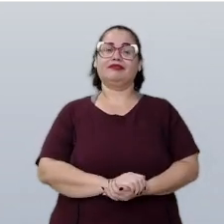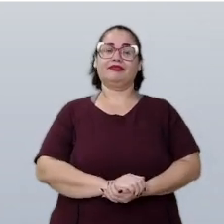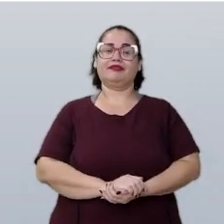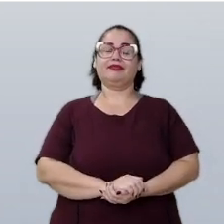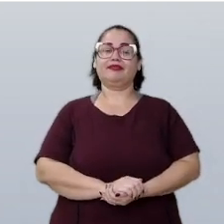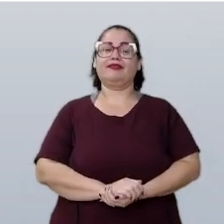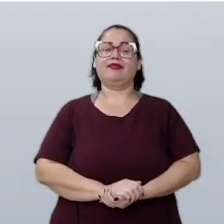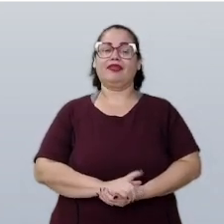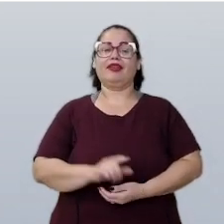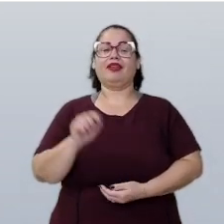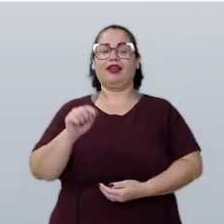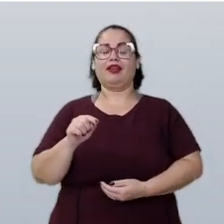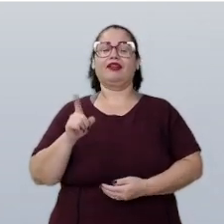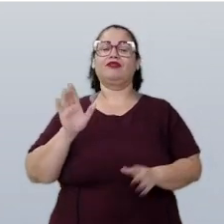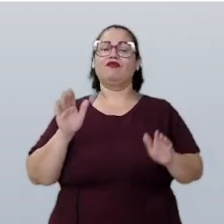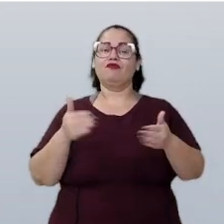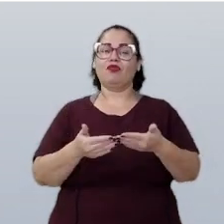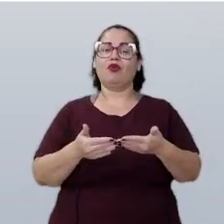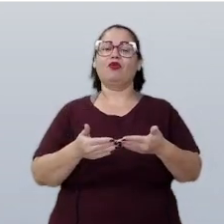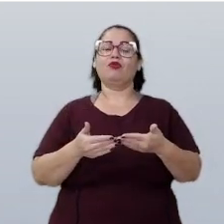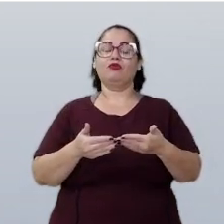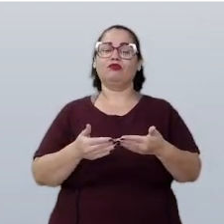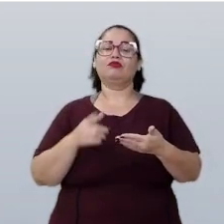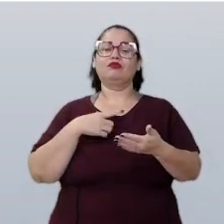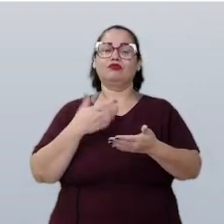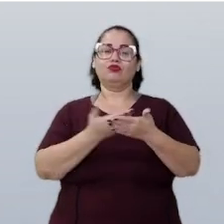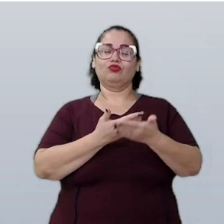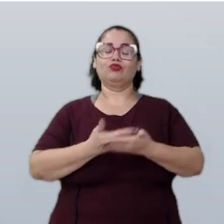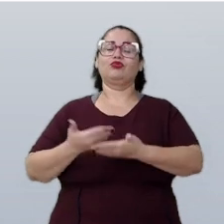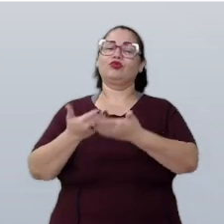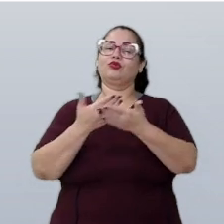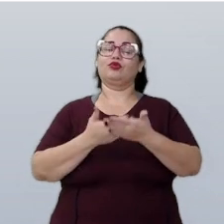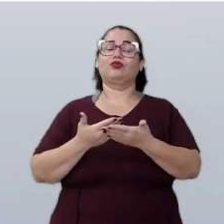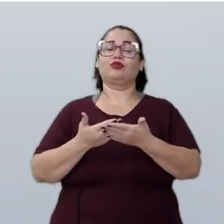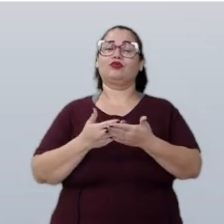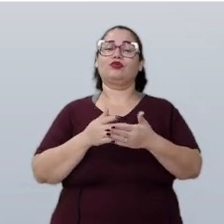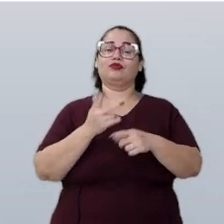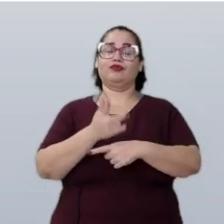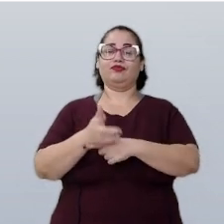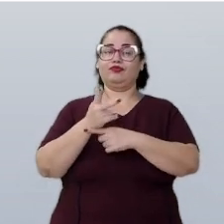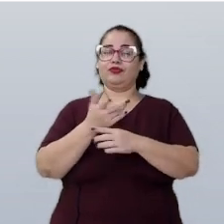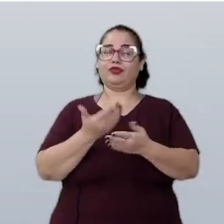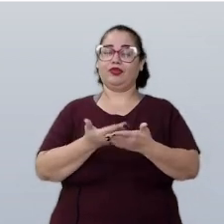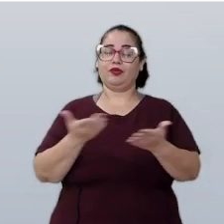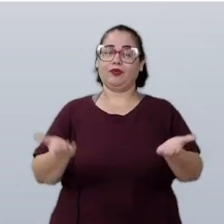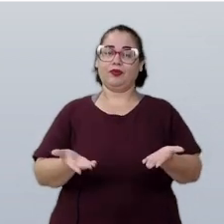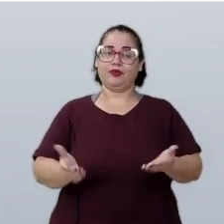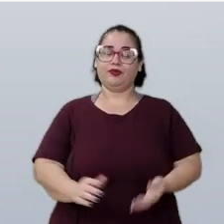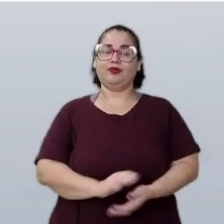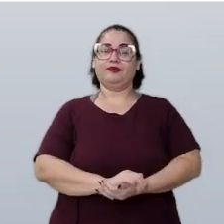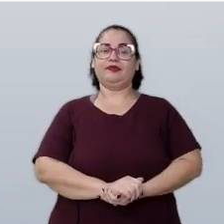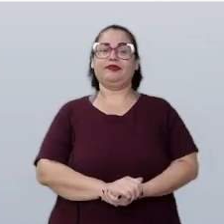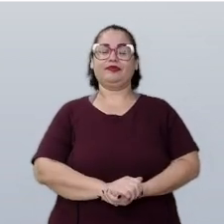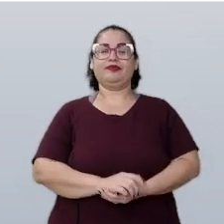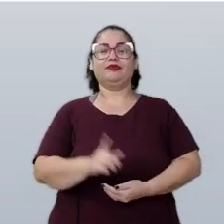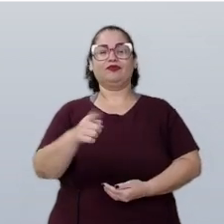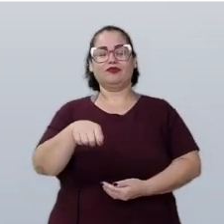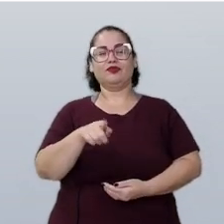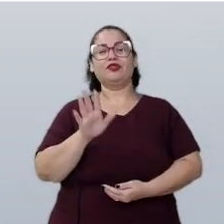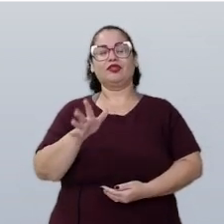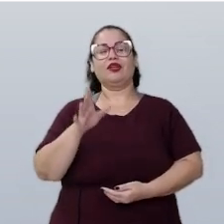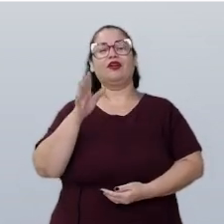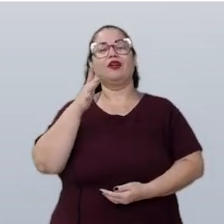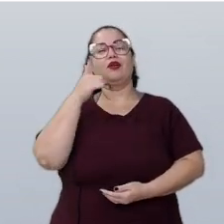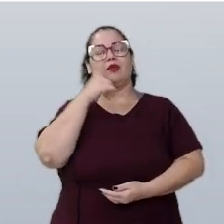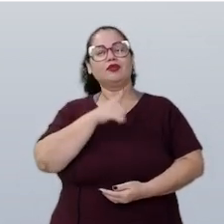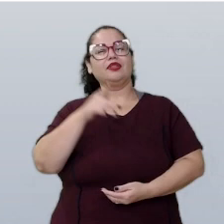Este será o nosso foco de estudo na videoaula de hoje. Você consegue